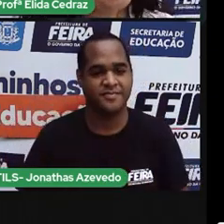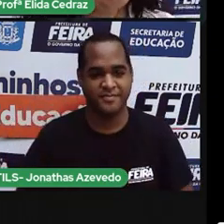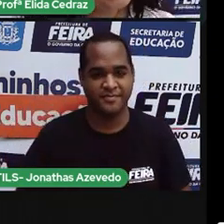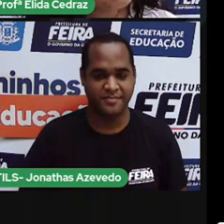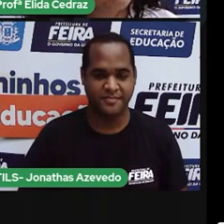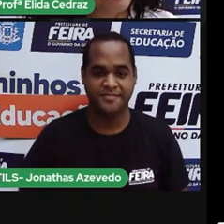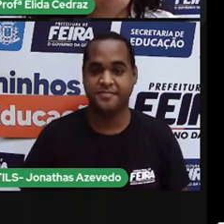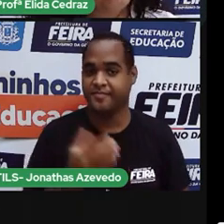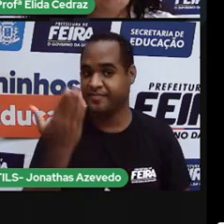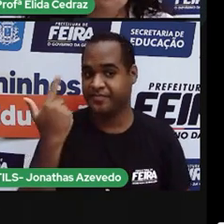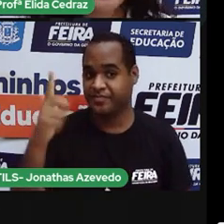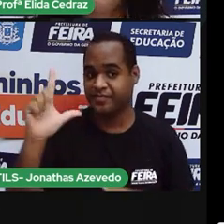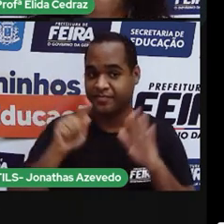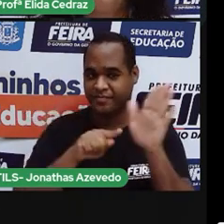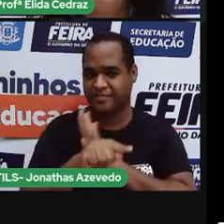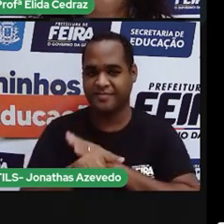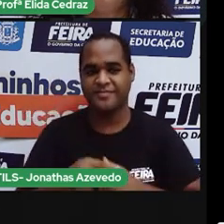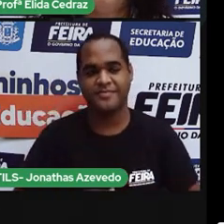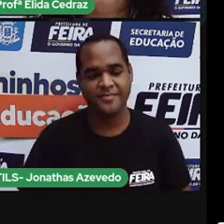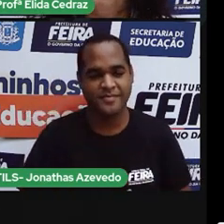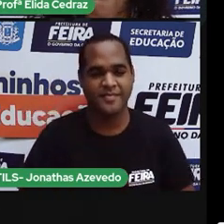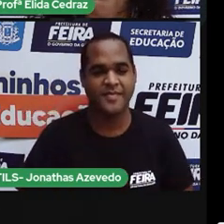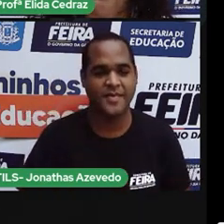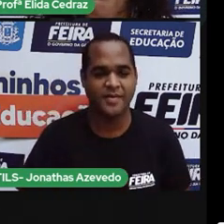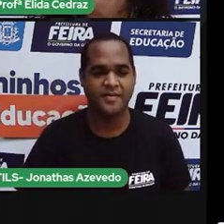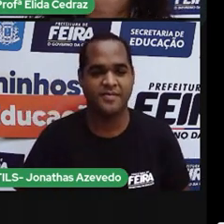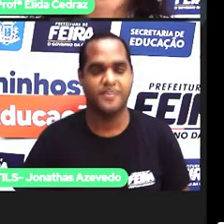E vamos para a próxima pergunta. Então...